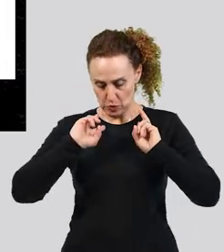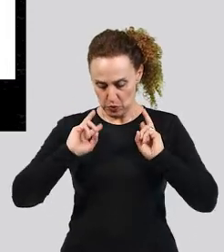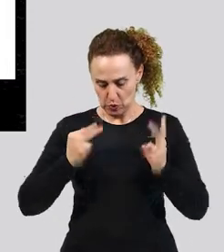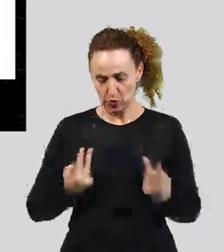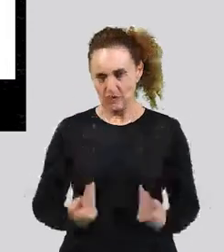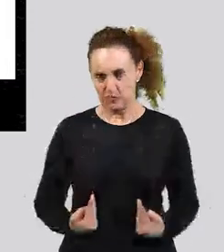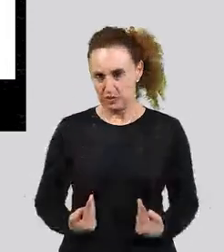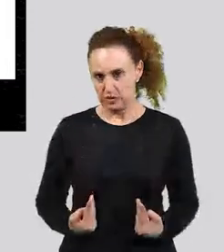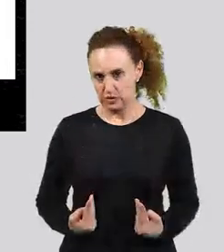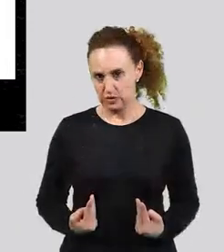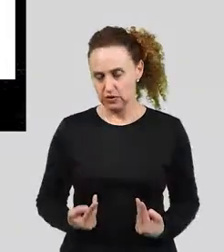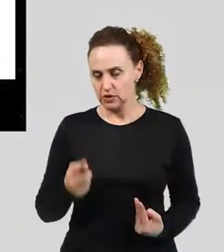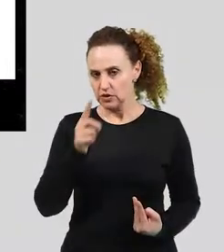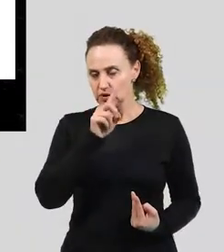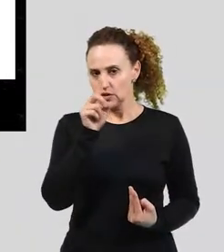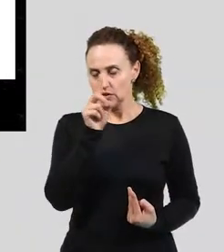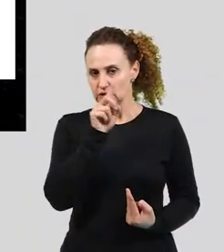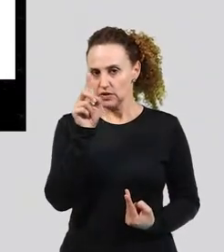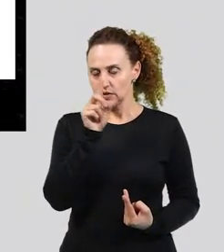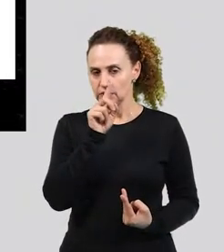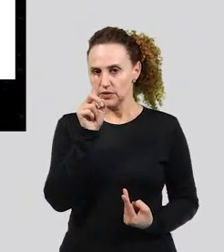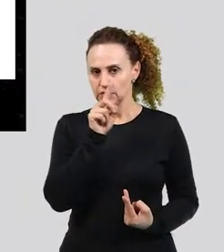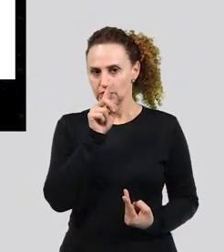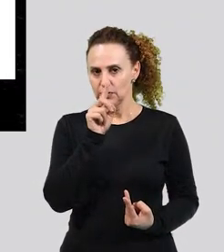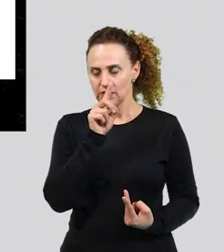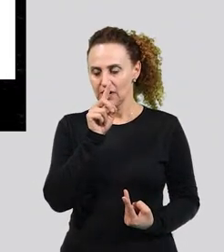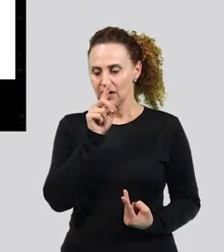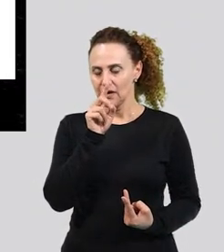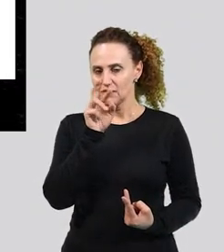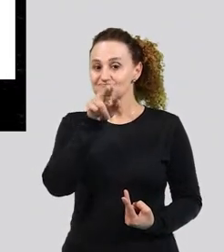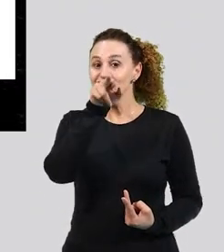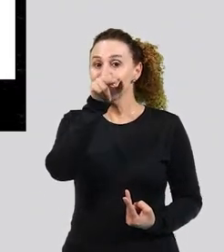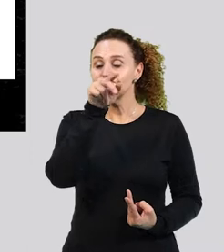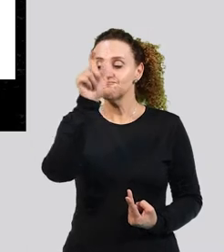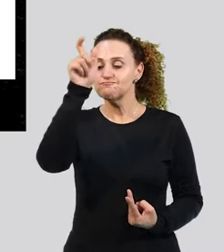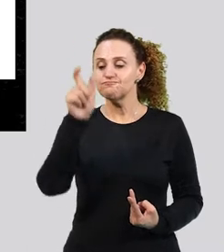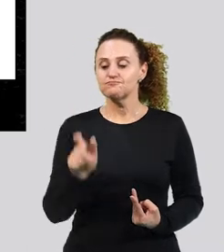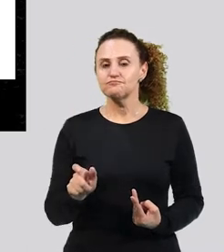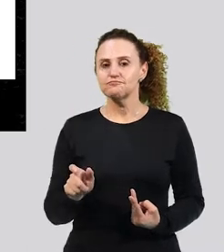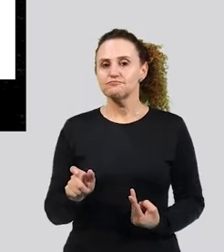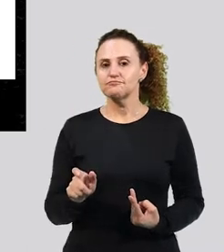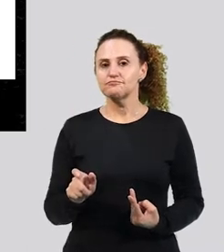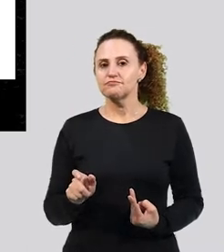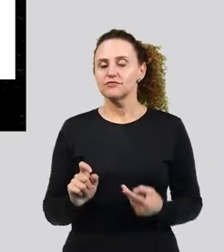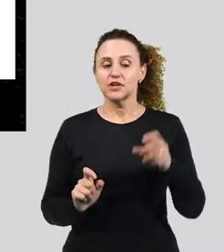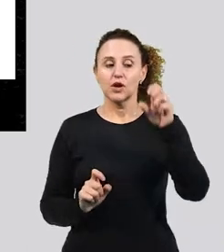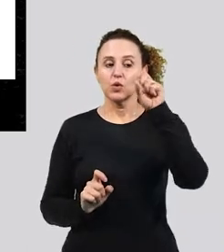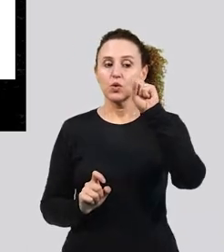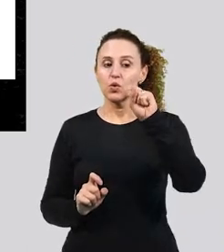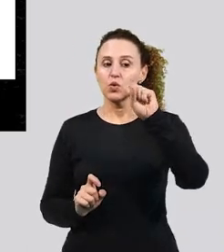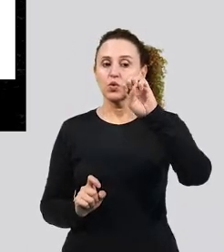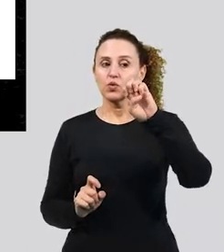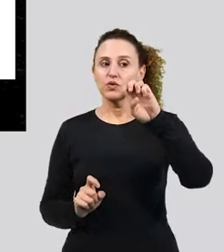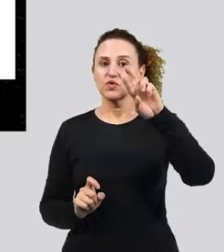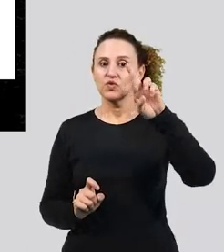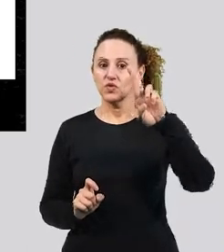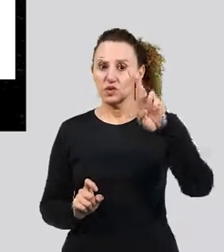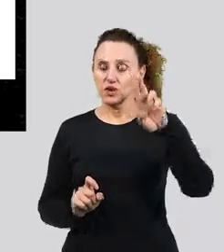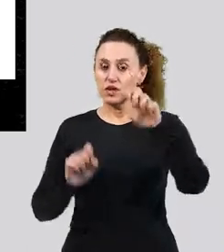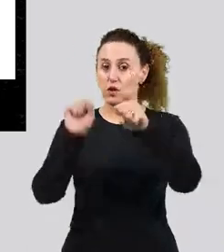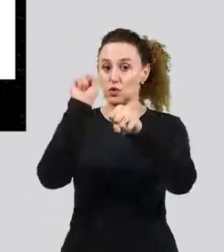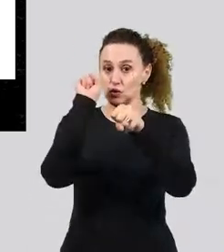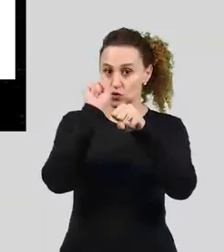ser, não é igual o outro. ser aí é um nome, é um